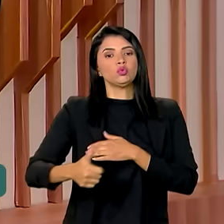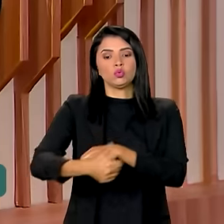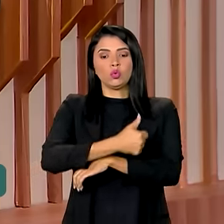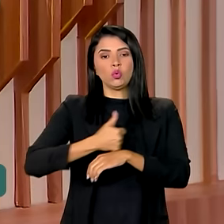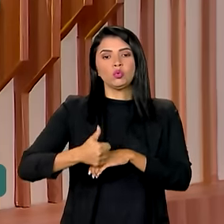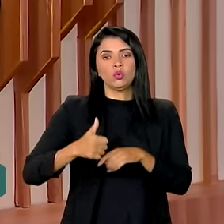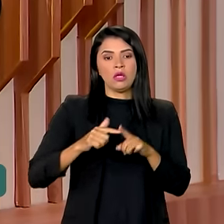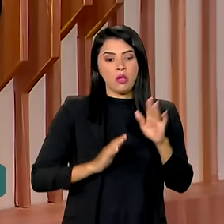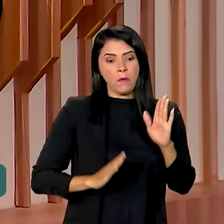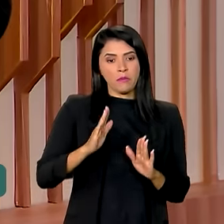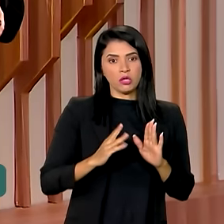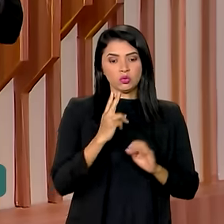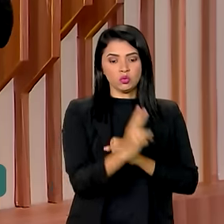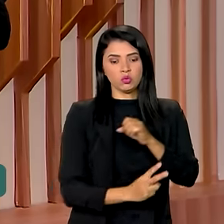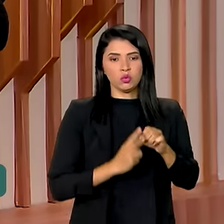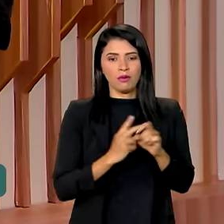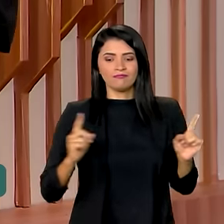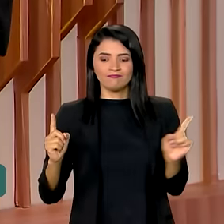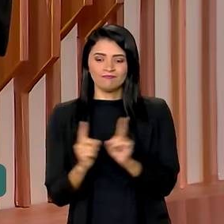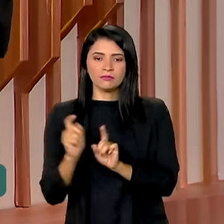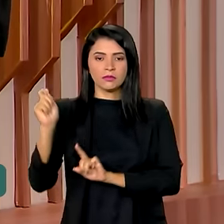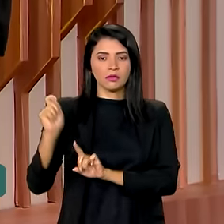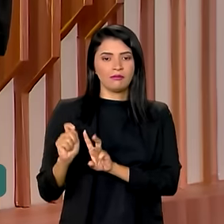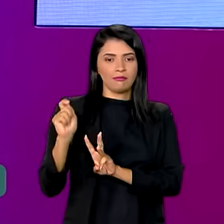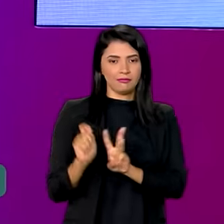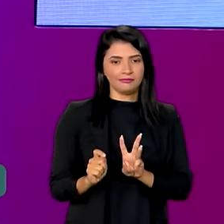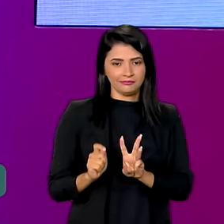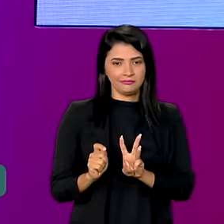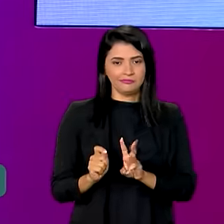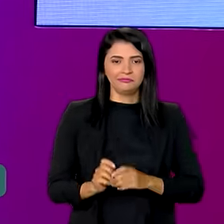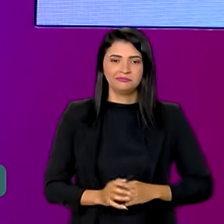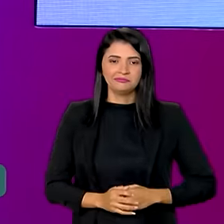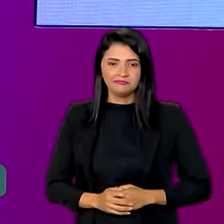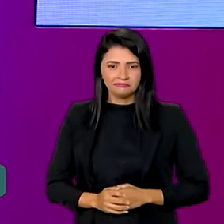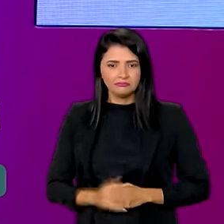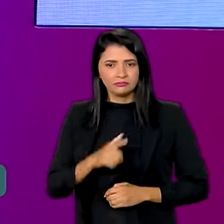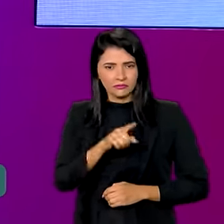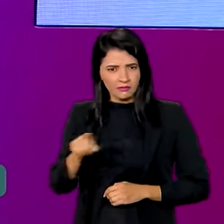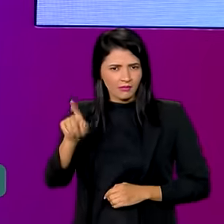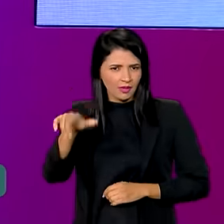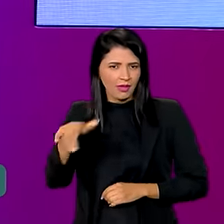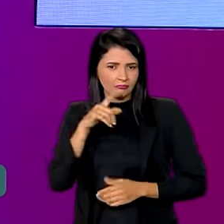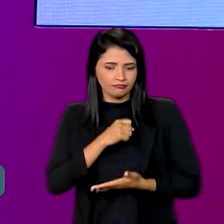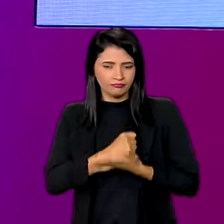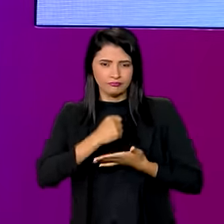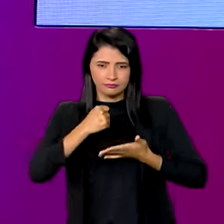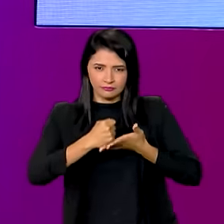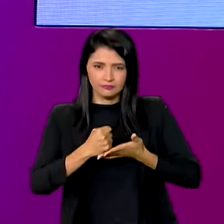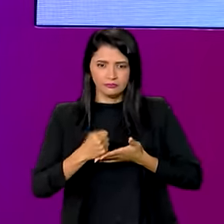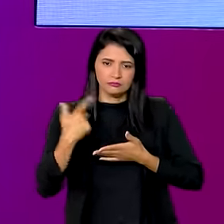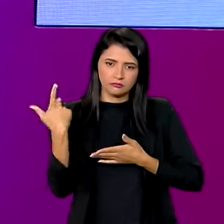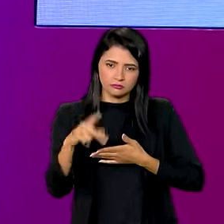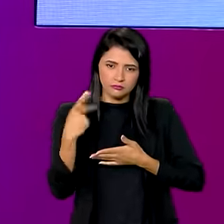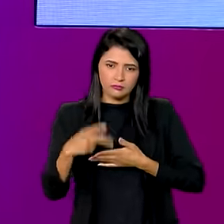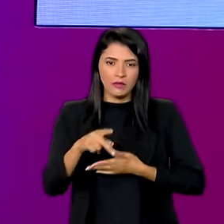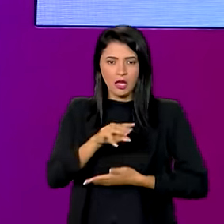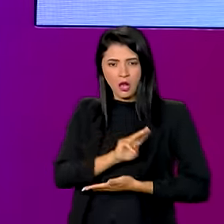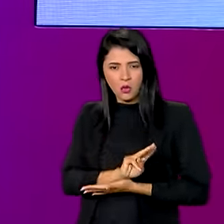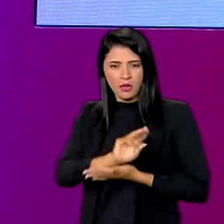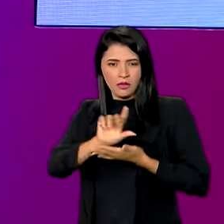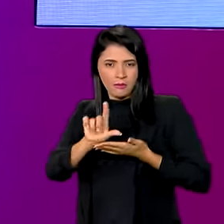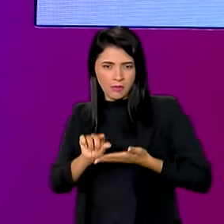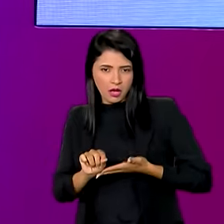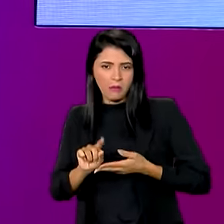reduziu o prazo de dois anos para três meses. Aqueles que contratados especialmente pelo Ibama